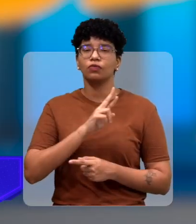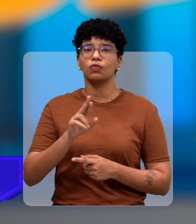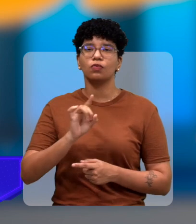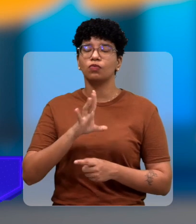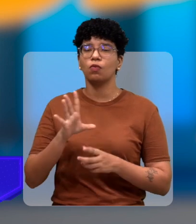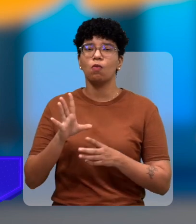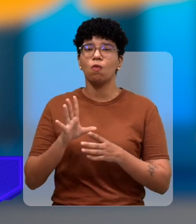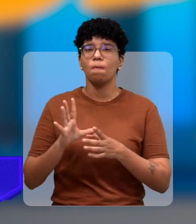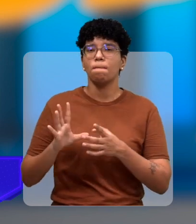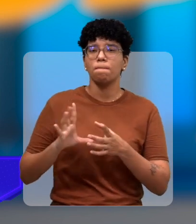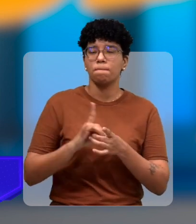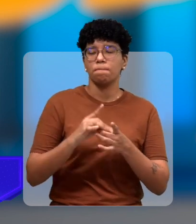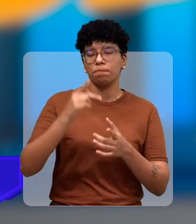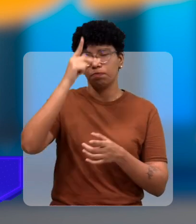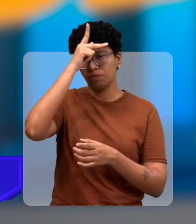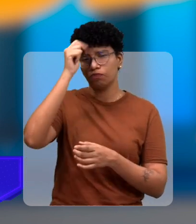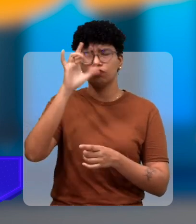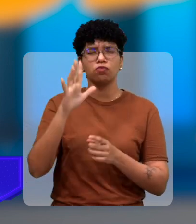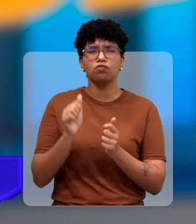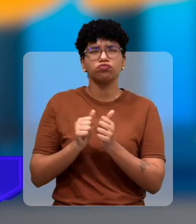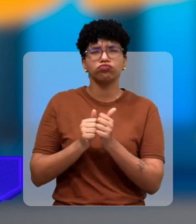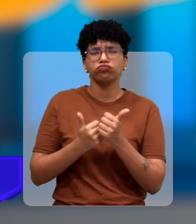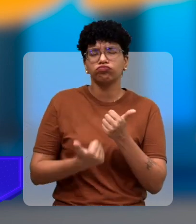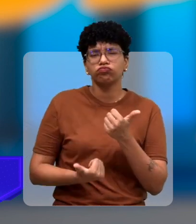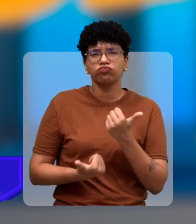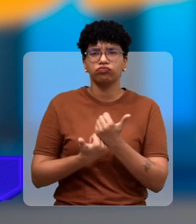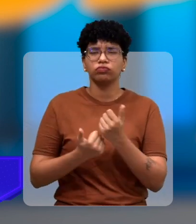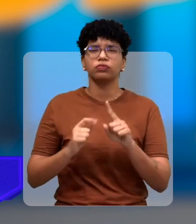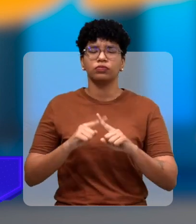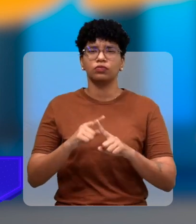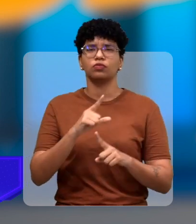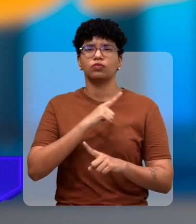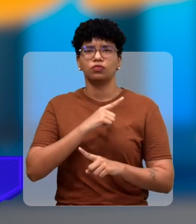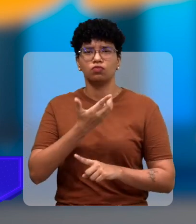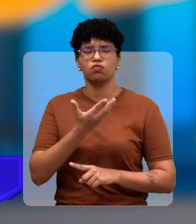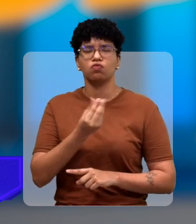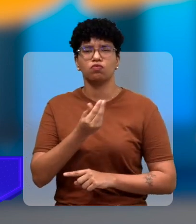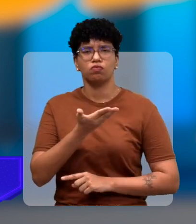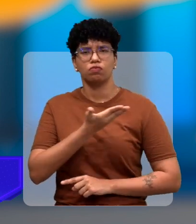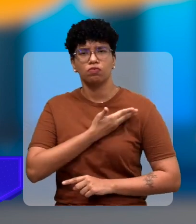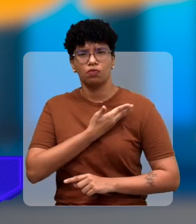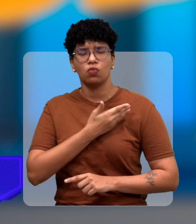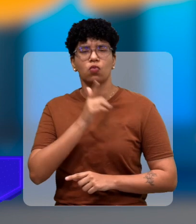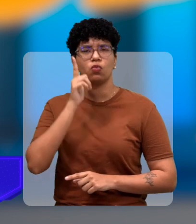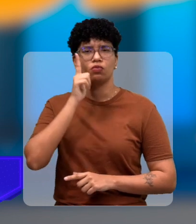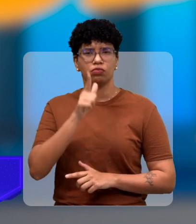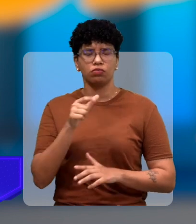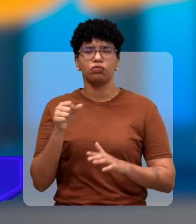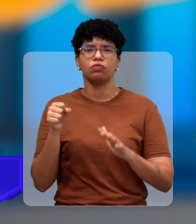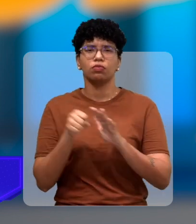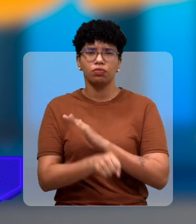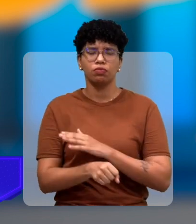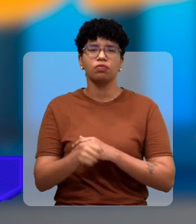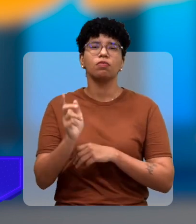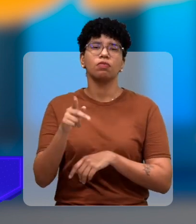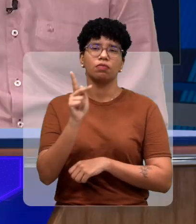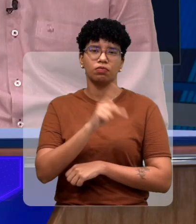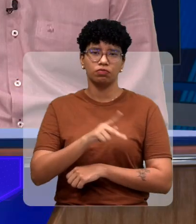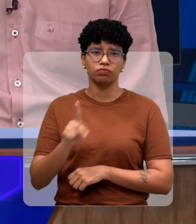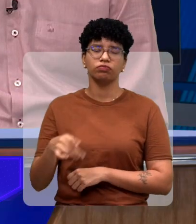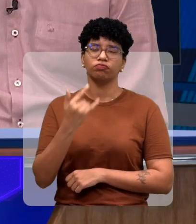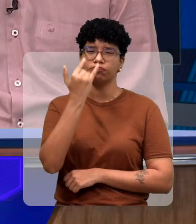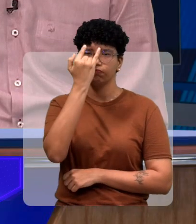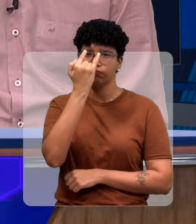da prefeitura é só uma parceria mas tem muitos companheiros nossos que passaram em seletivo e que hoje o professor é cego